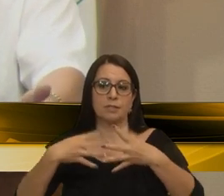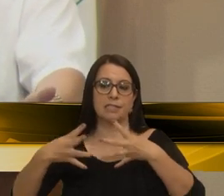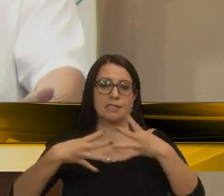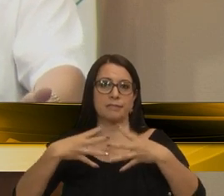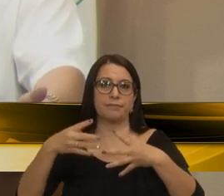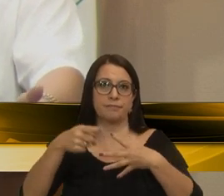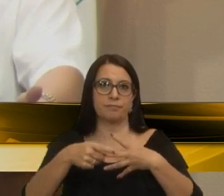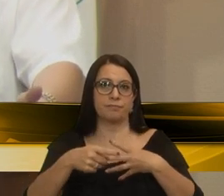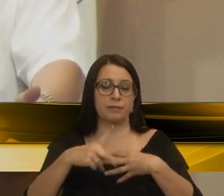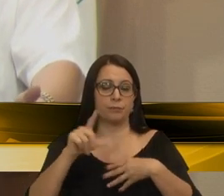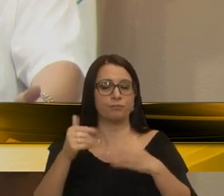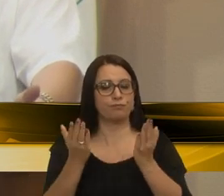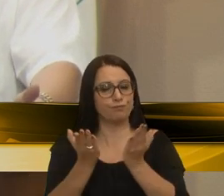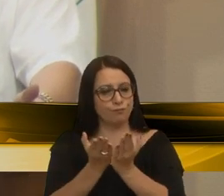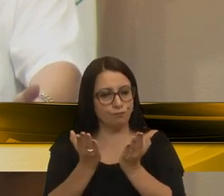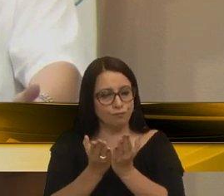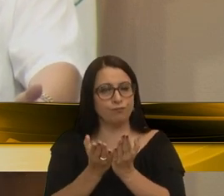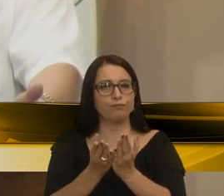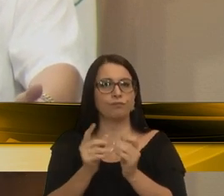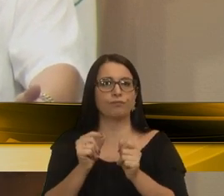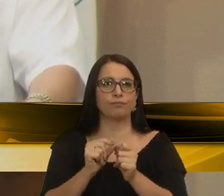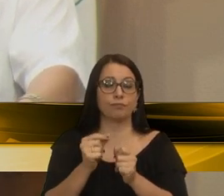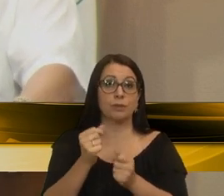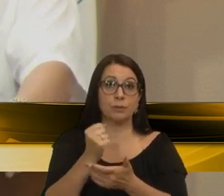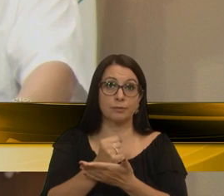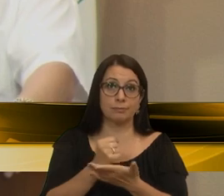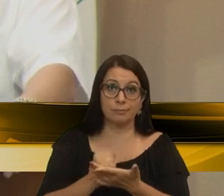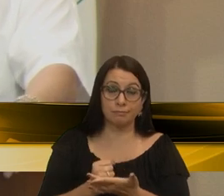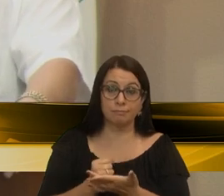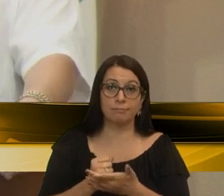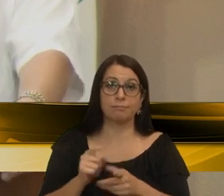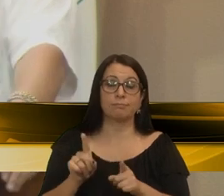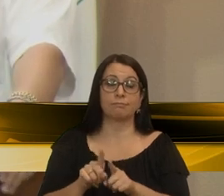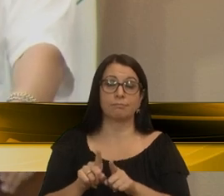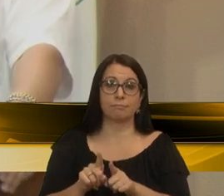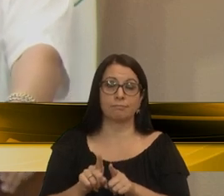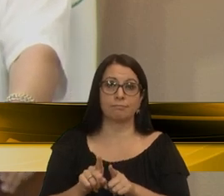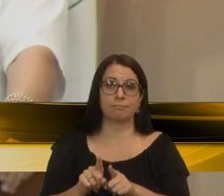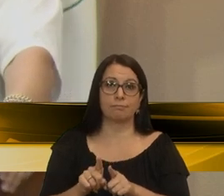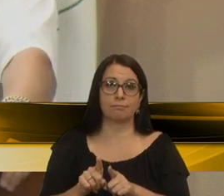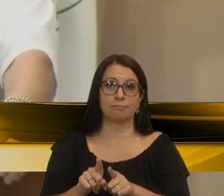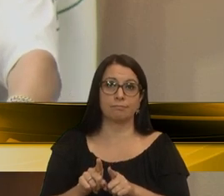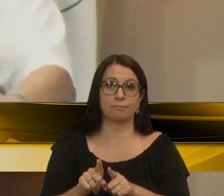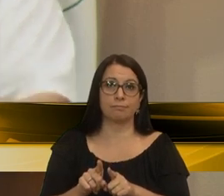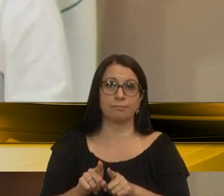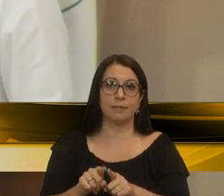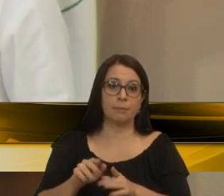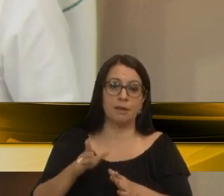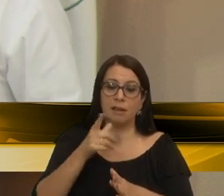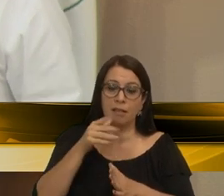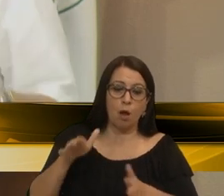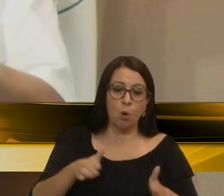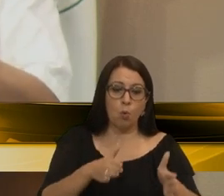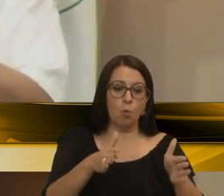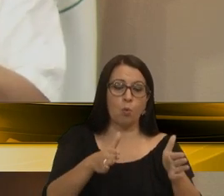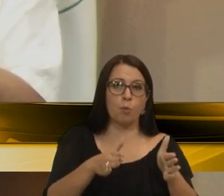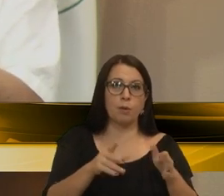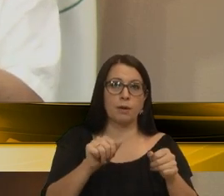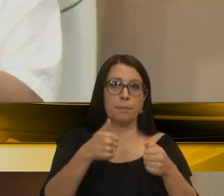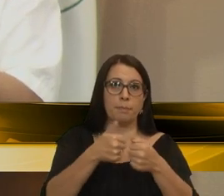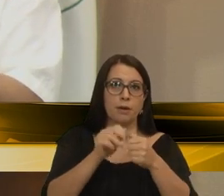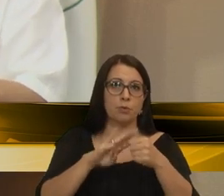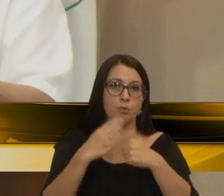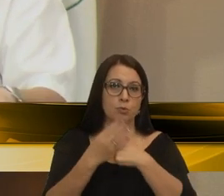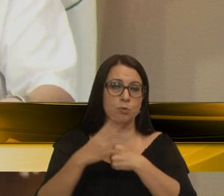depois de um grande estudo feito, contratado. E a questão da bacia do Galópolis. São questões, assim,